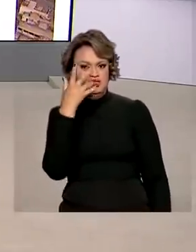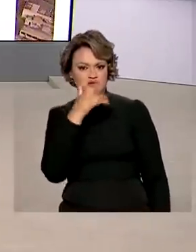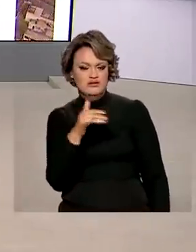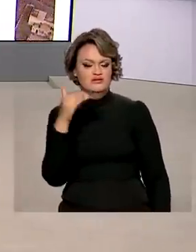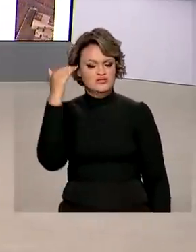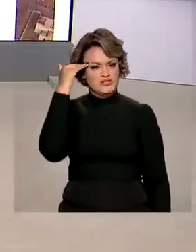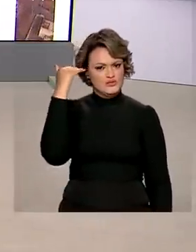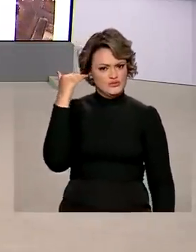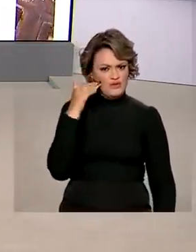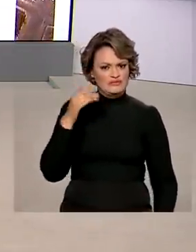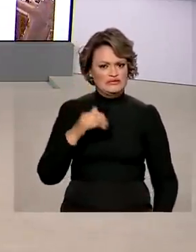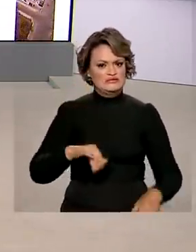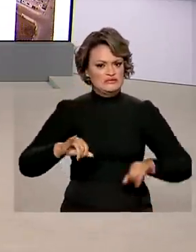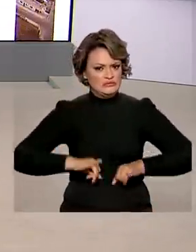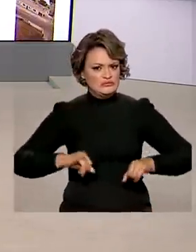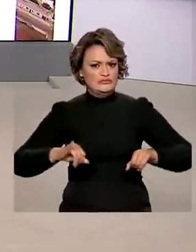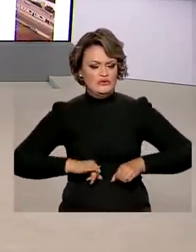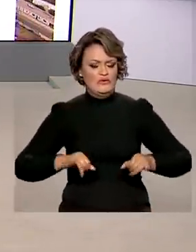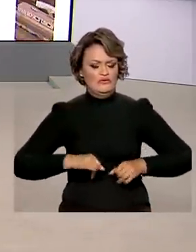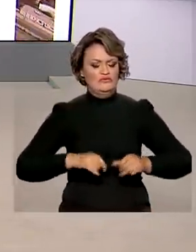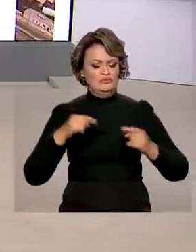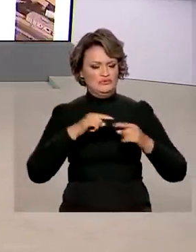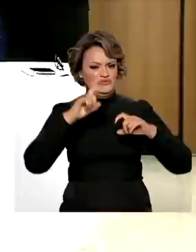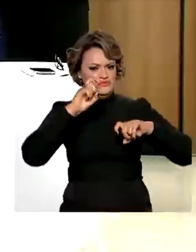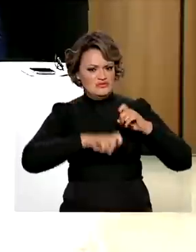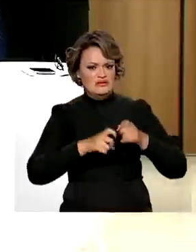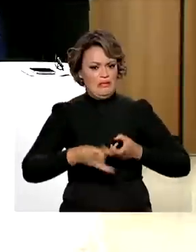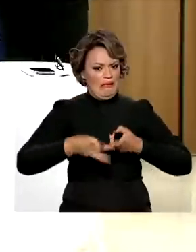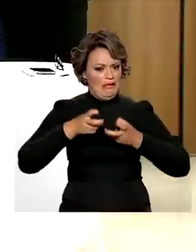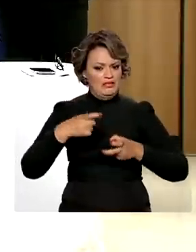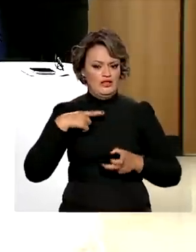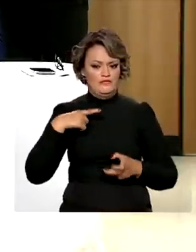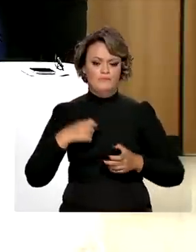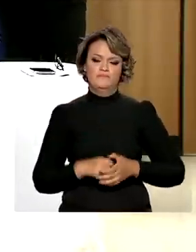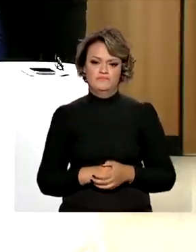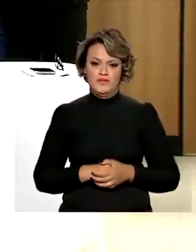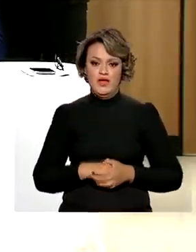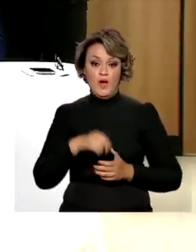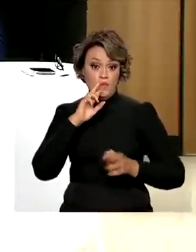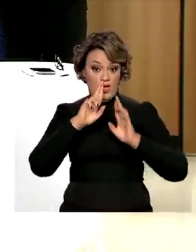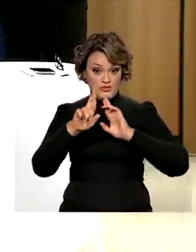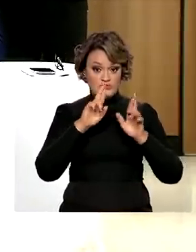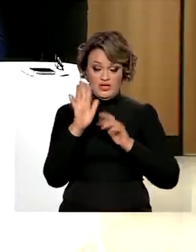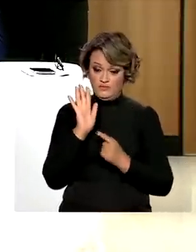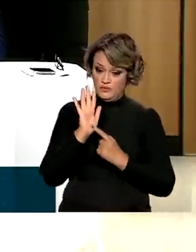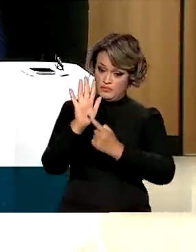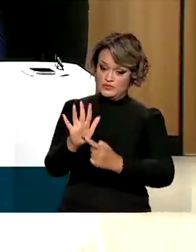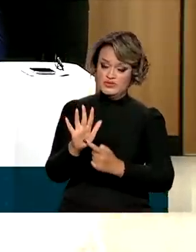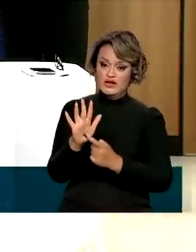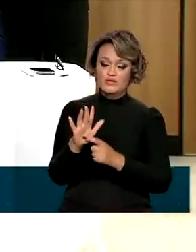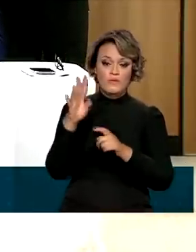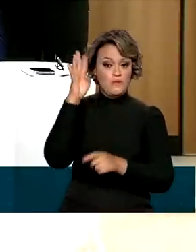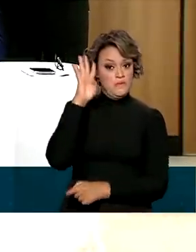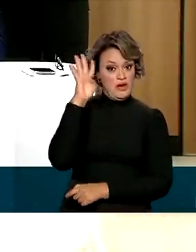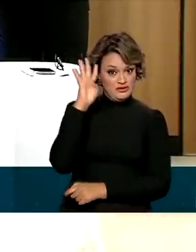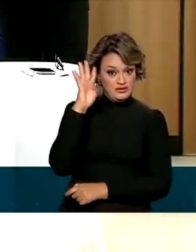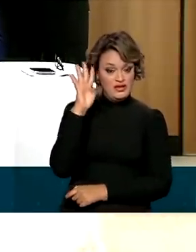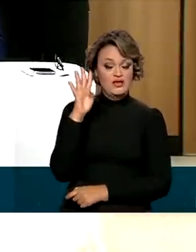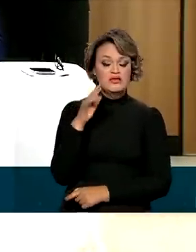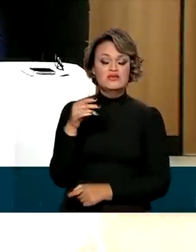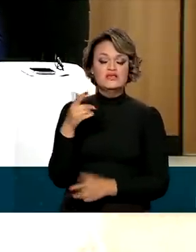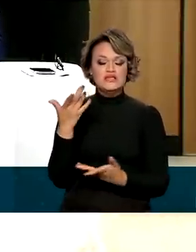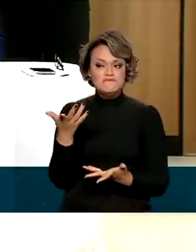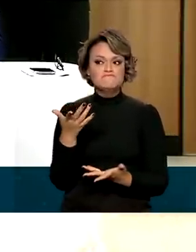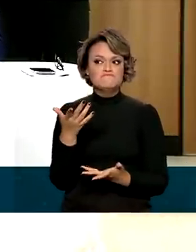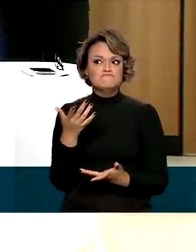adolescentes que eram exploradas sexualmente. Os resultados foram apresentados nesta quarta-feira e se